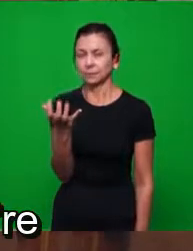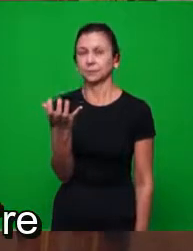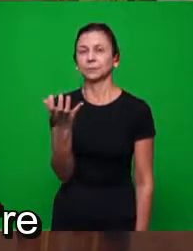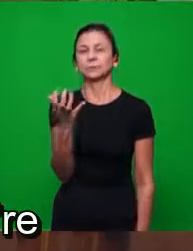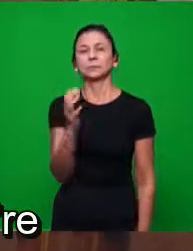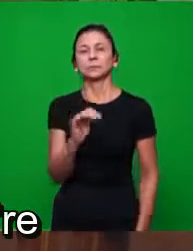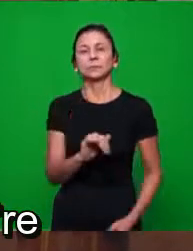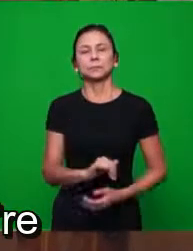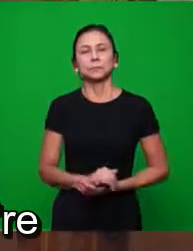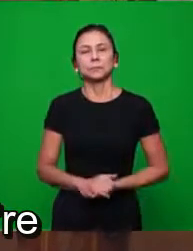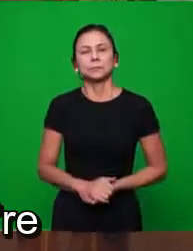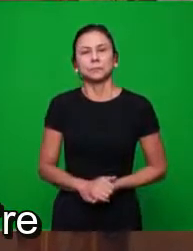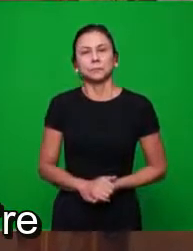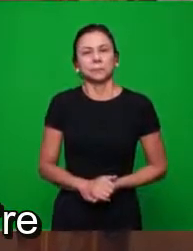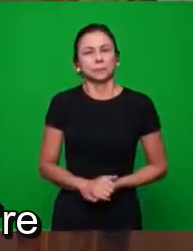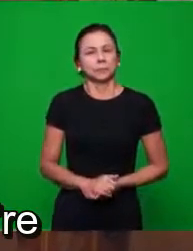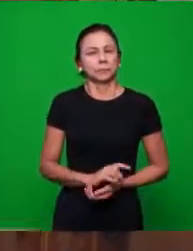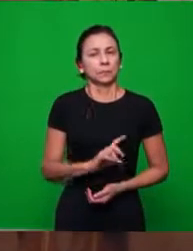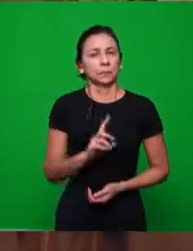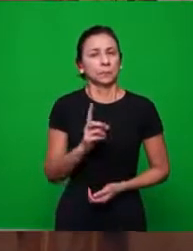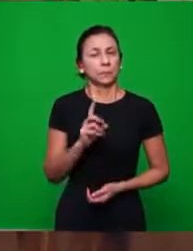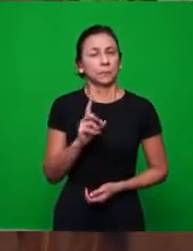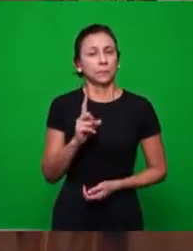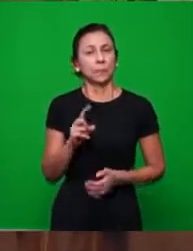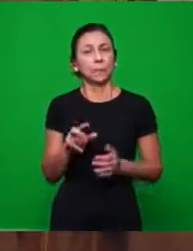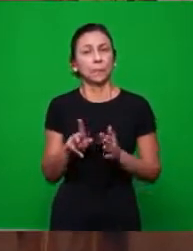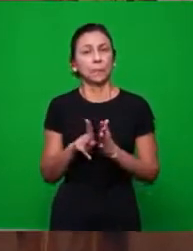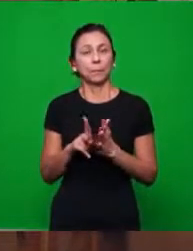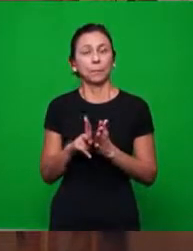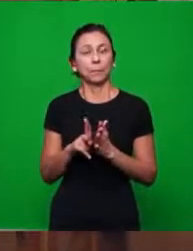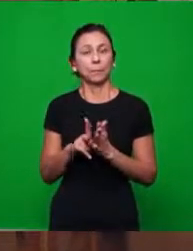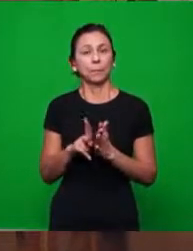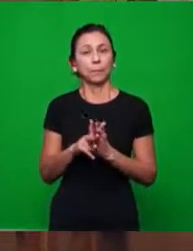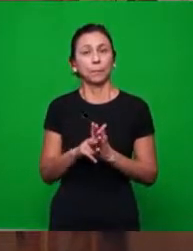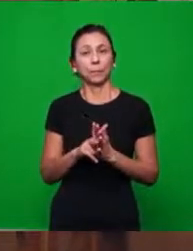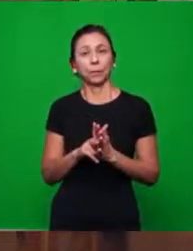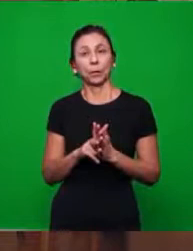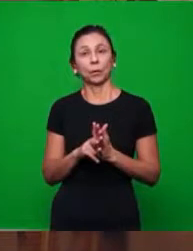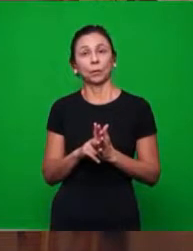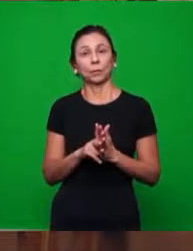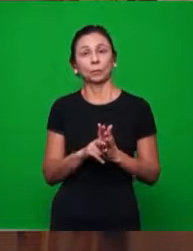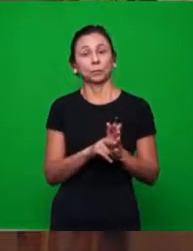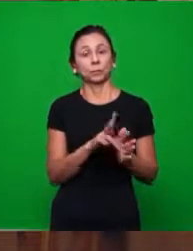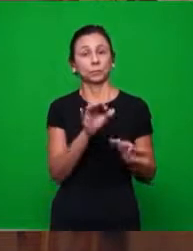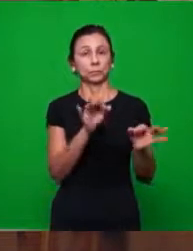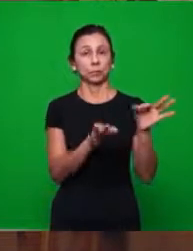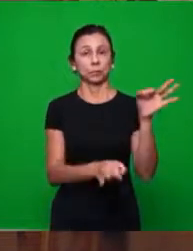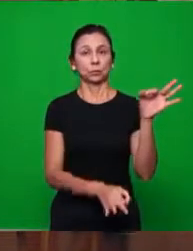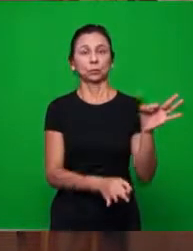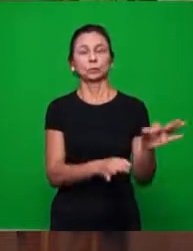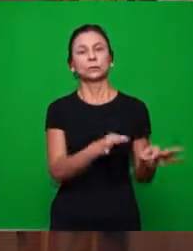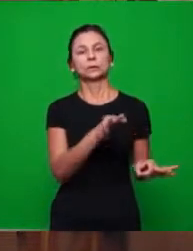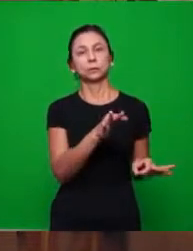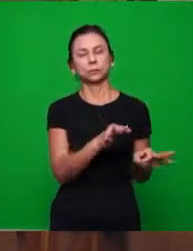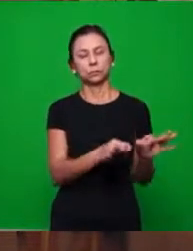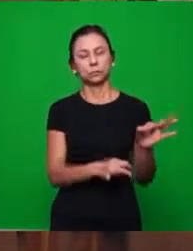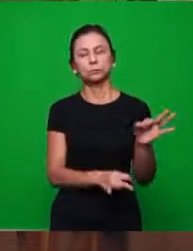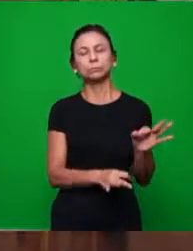com relação à Igreja, mas são tratados com relação aos juízos que